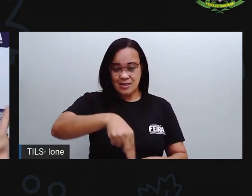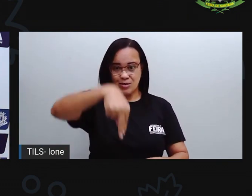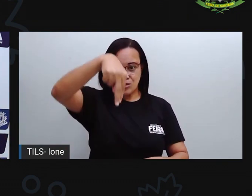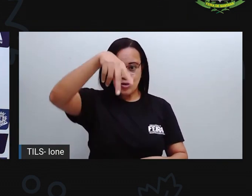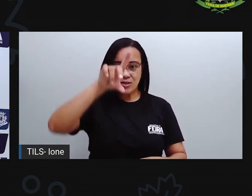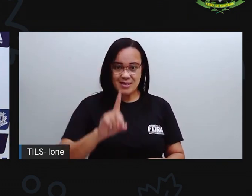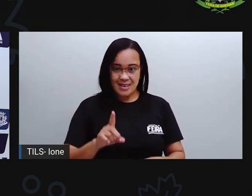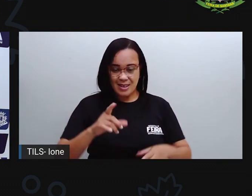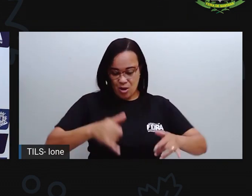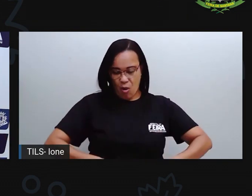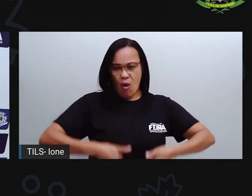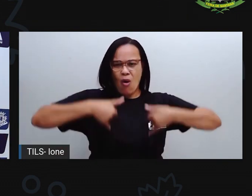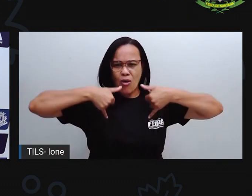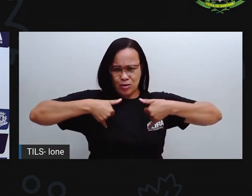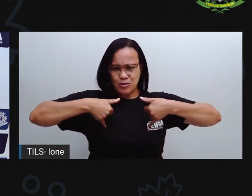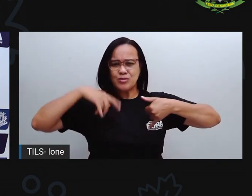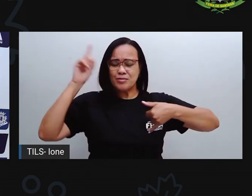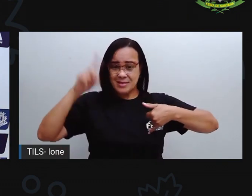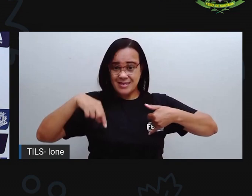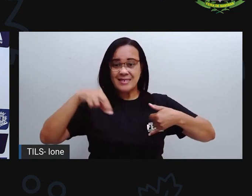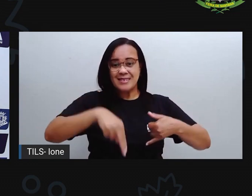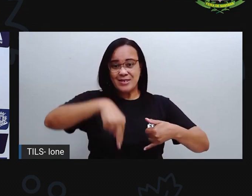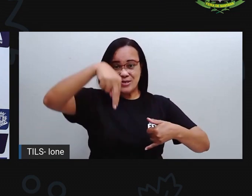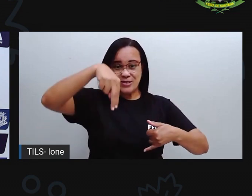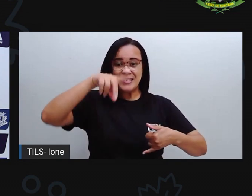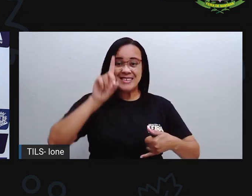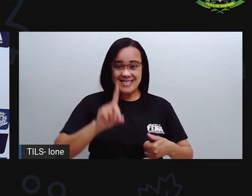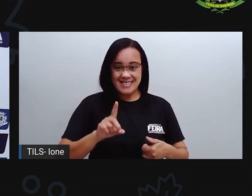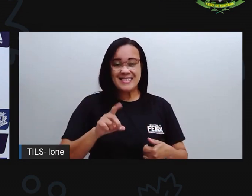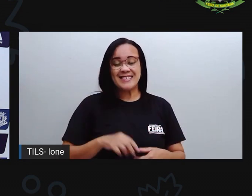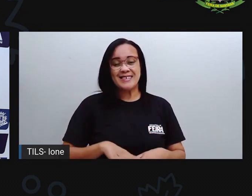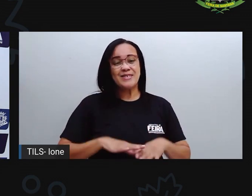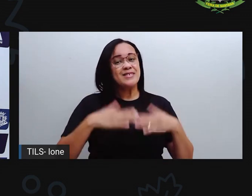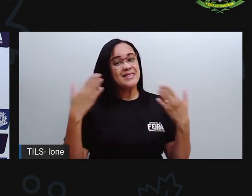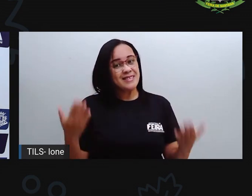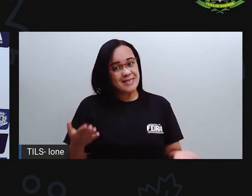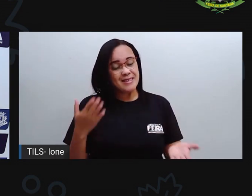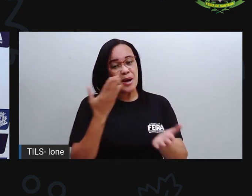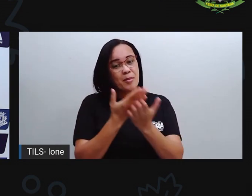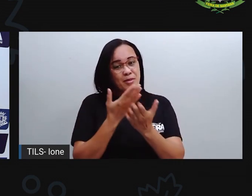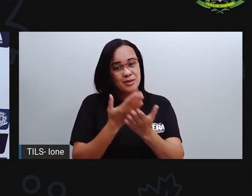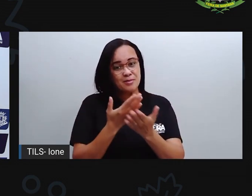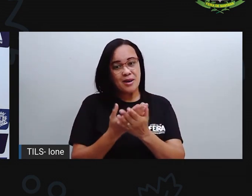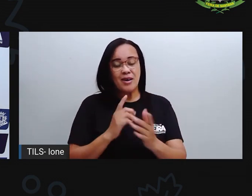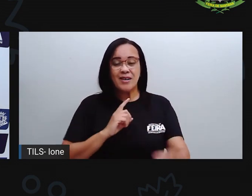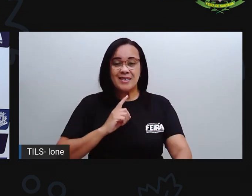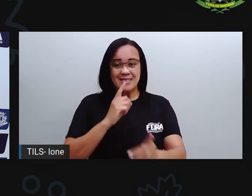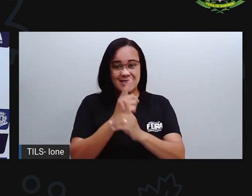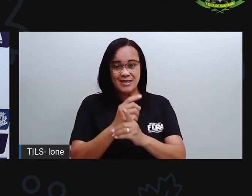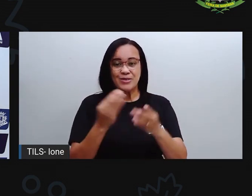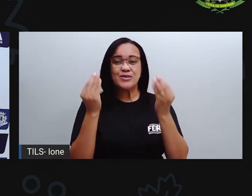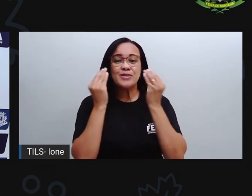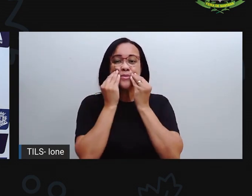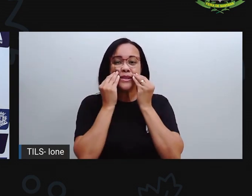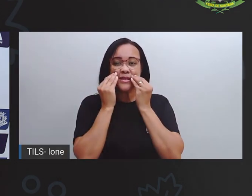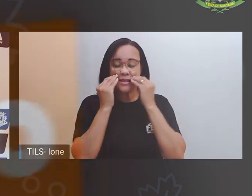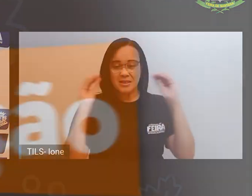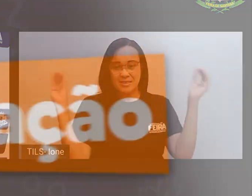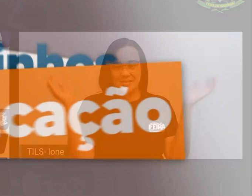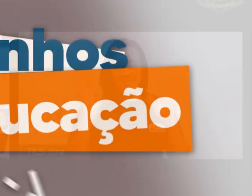dizer, eu sou nordestino, sim. certo, gente? A gente se vê na próxima aula. Um beijão e até mais. Tchau, tchau.